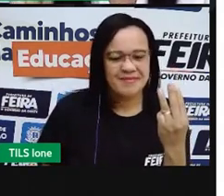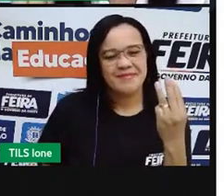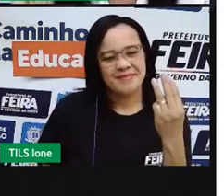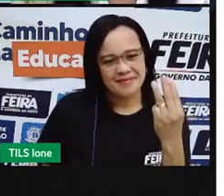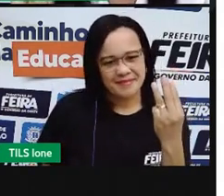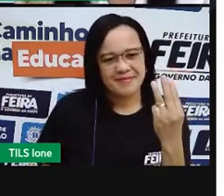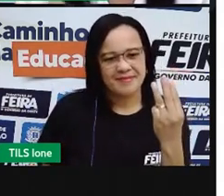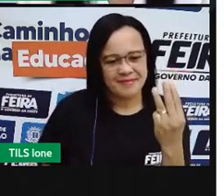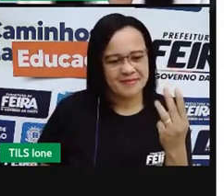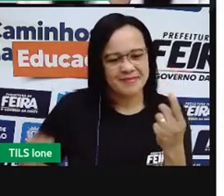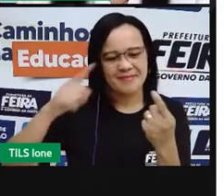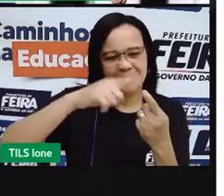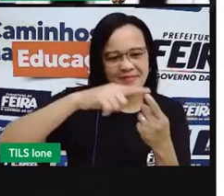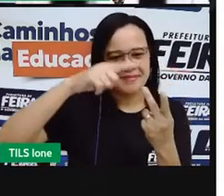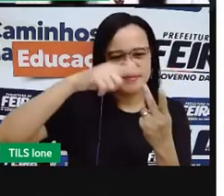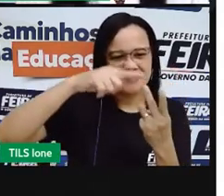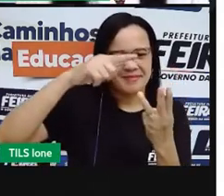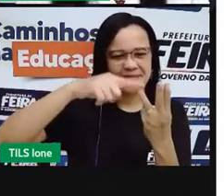Três vezes. vezes.